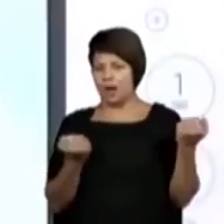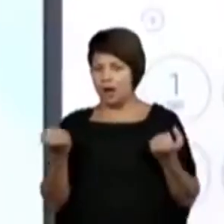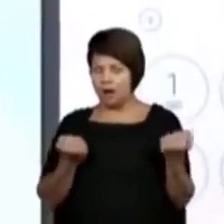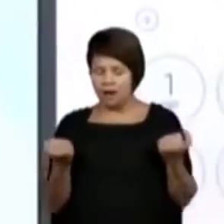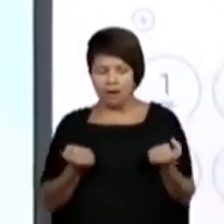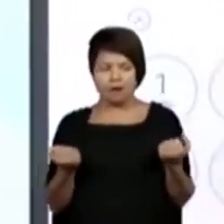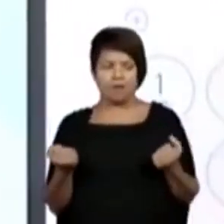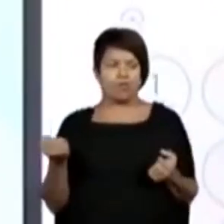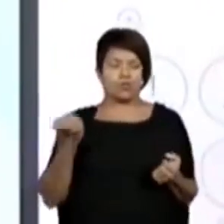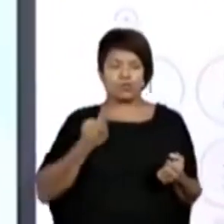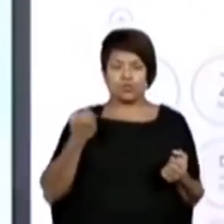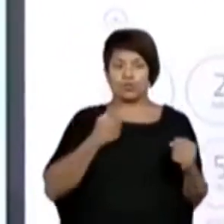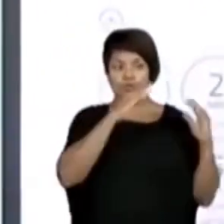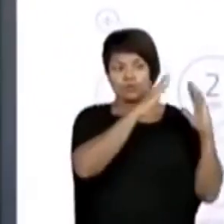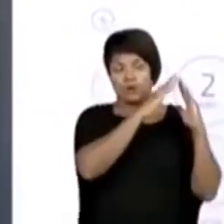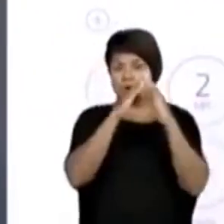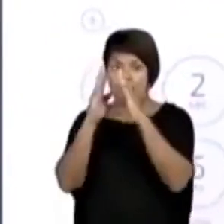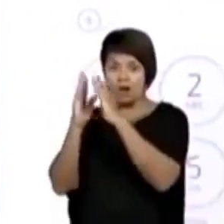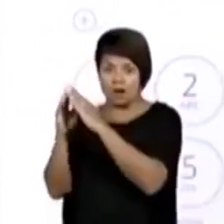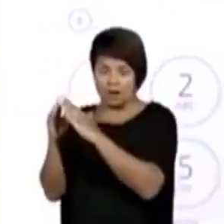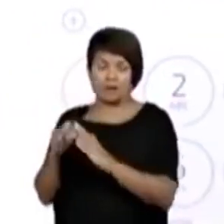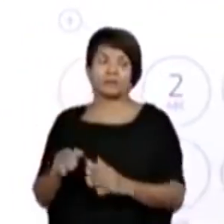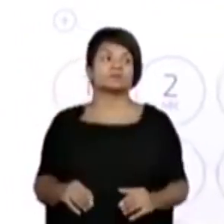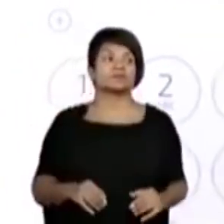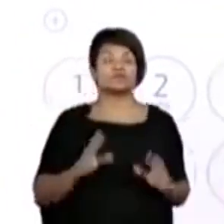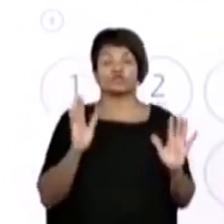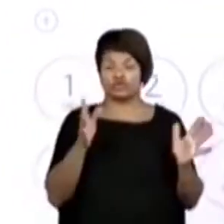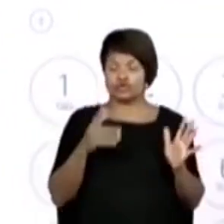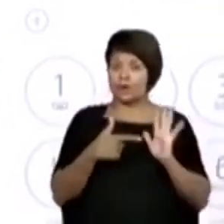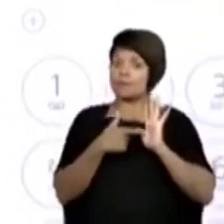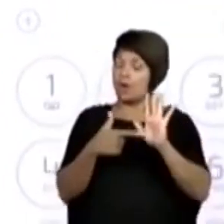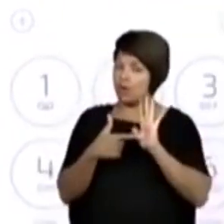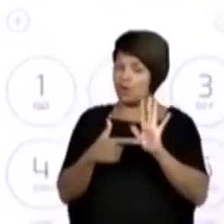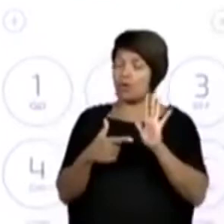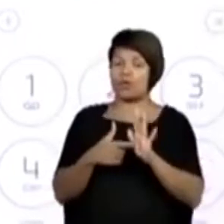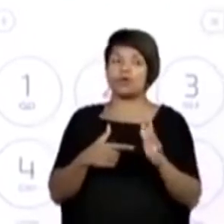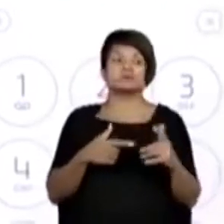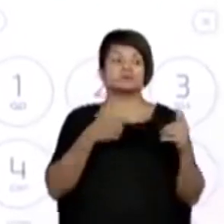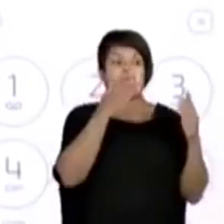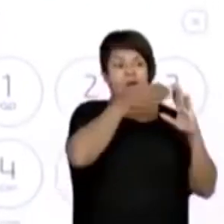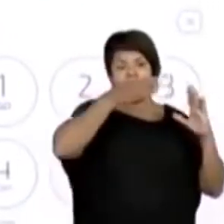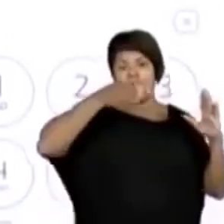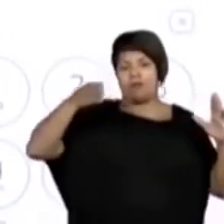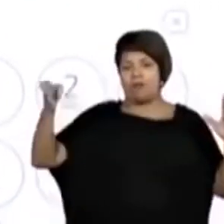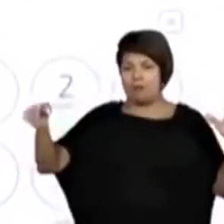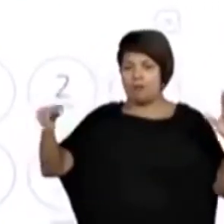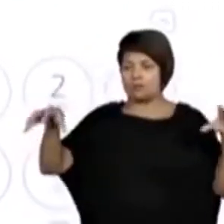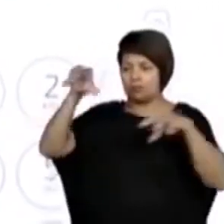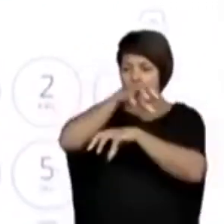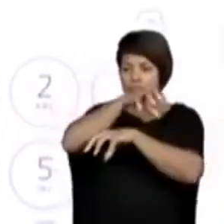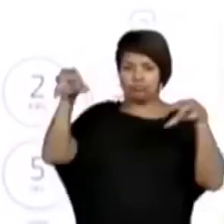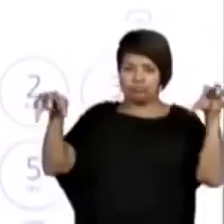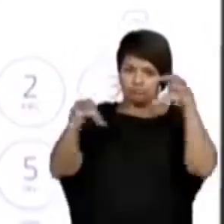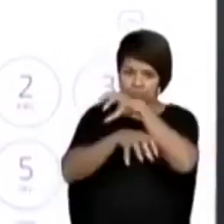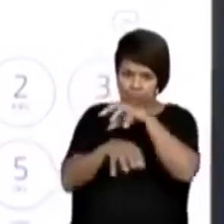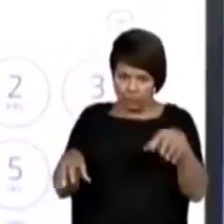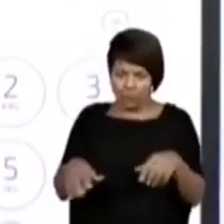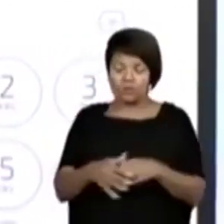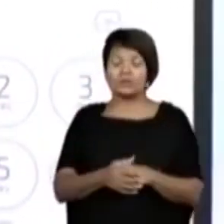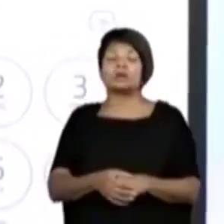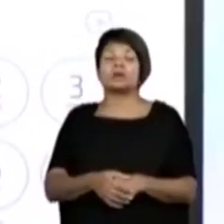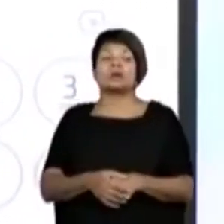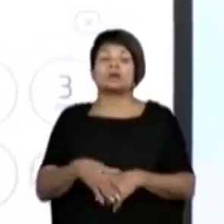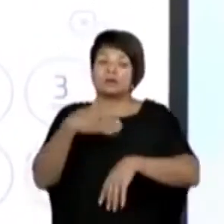números de casa, que significam identificação e também a ordem da casa, né? Os números do